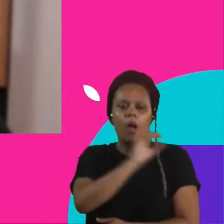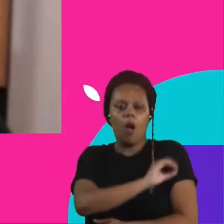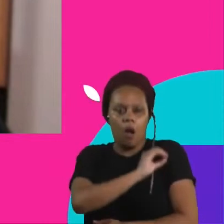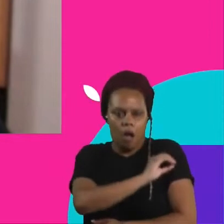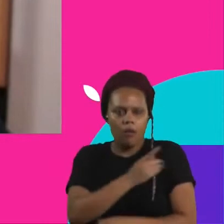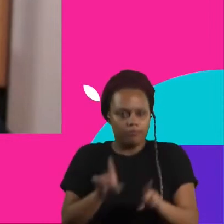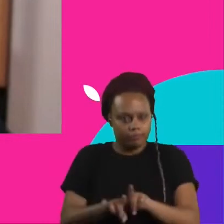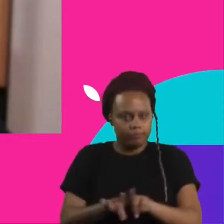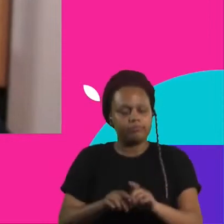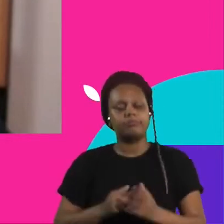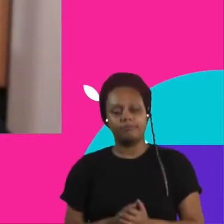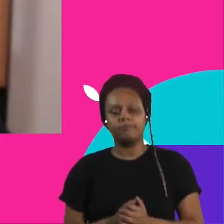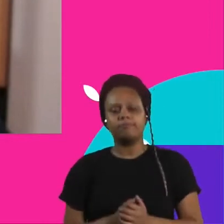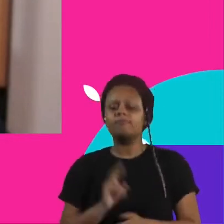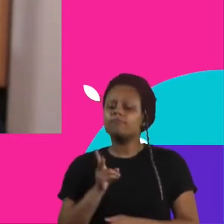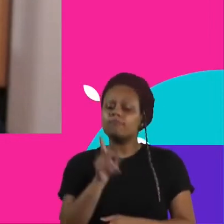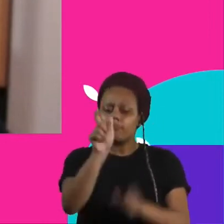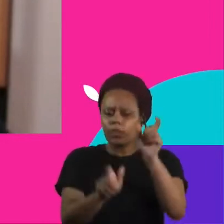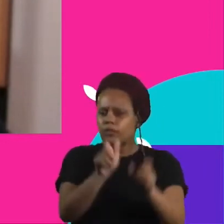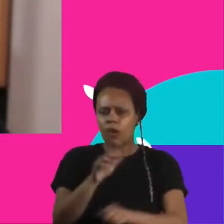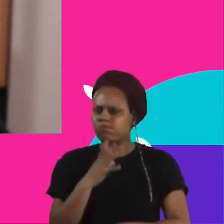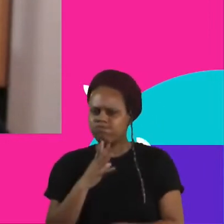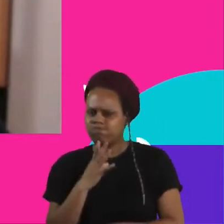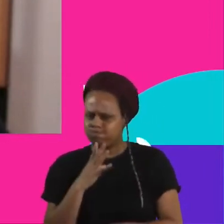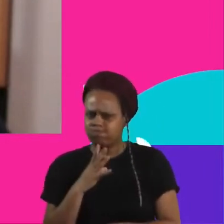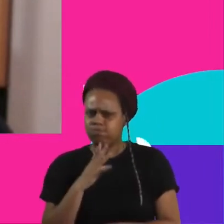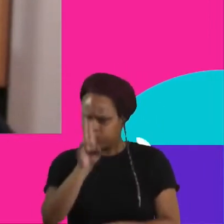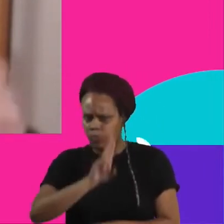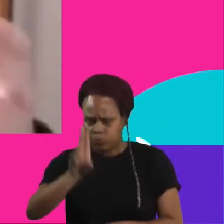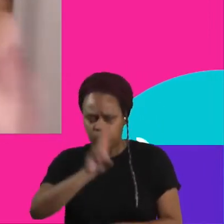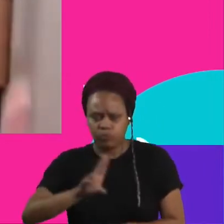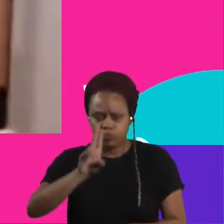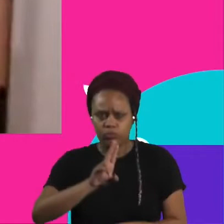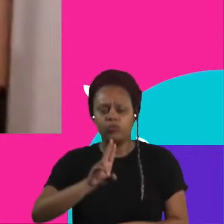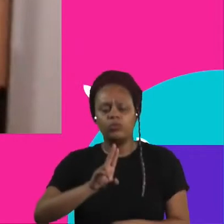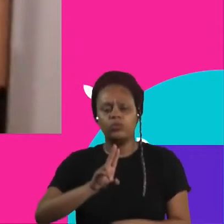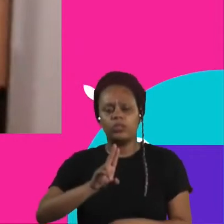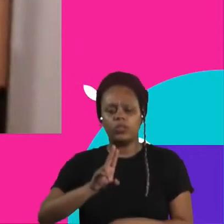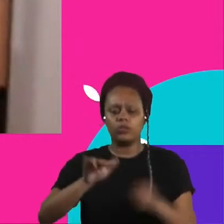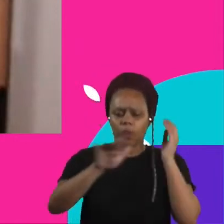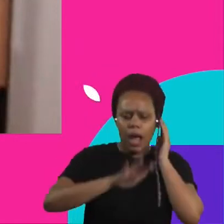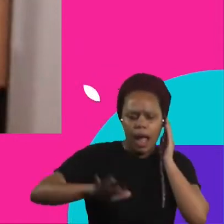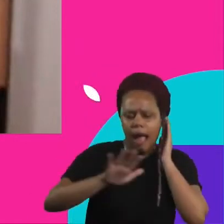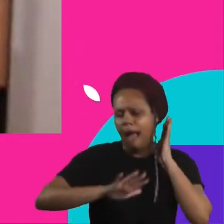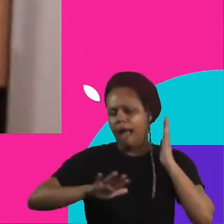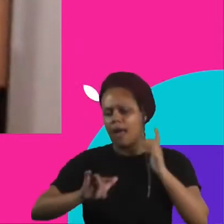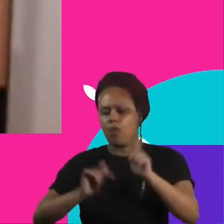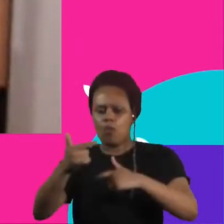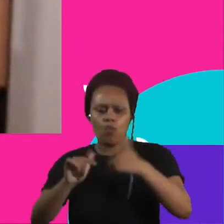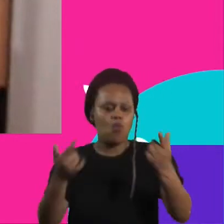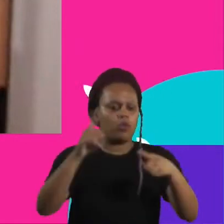que mesmo as pessoas que não conhecem, elas usam, né? Todas as interfaces, as